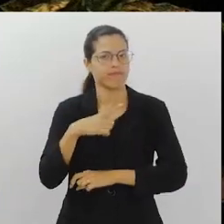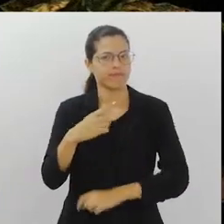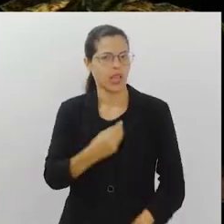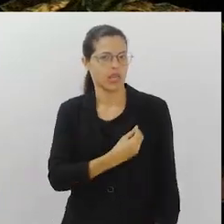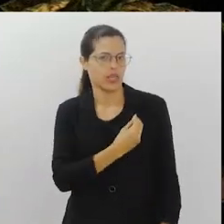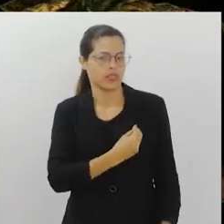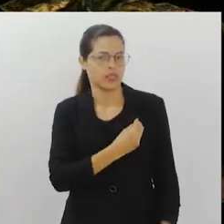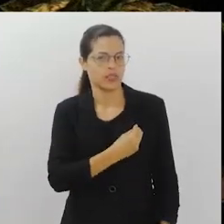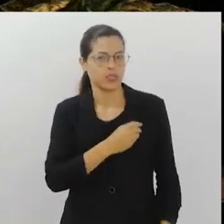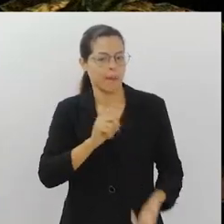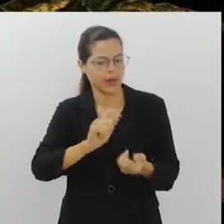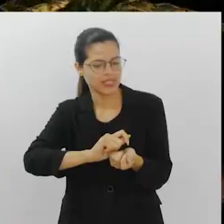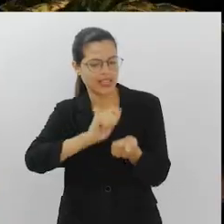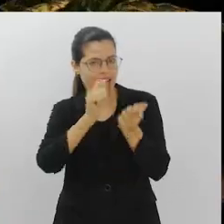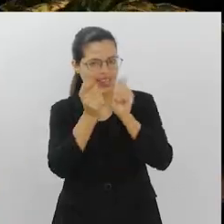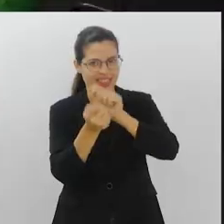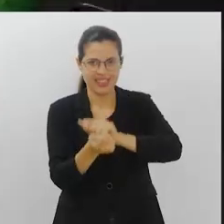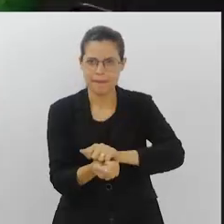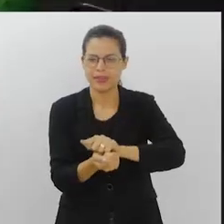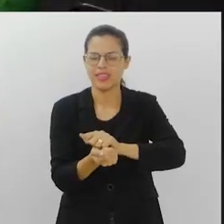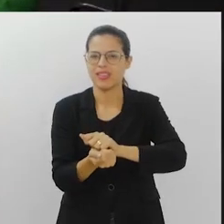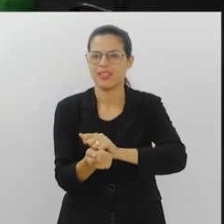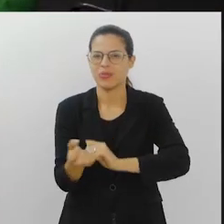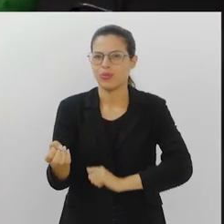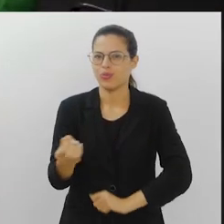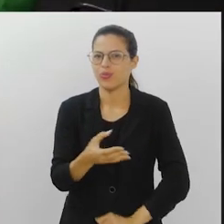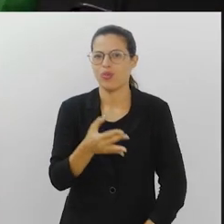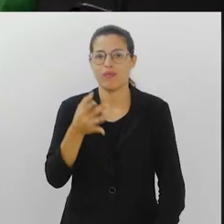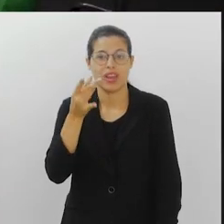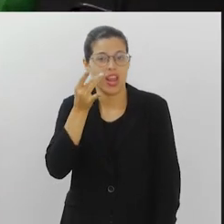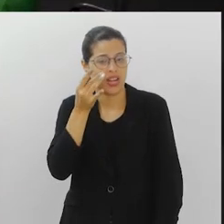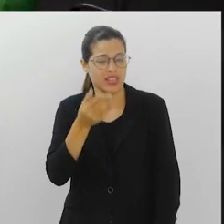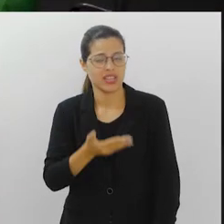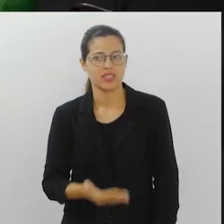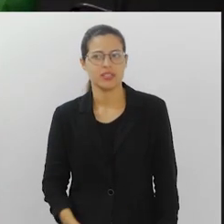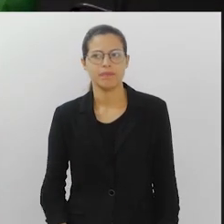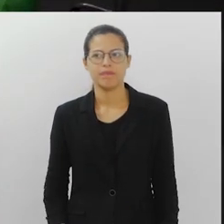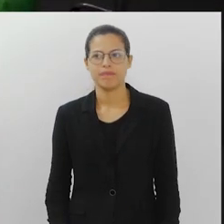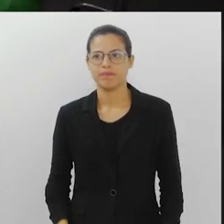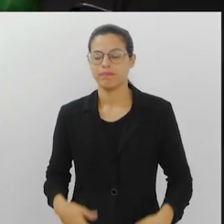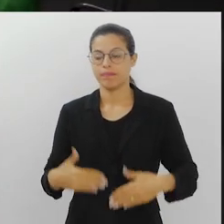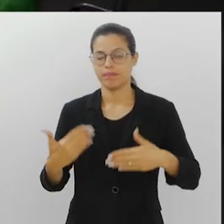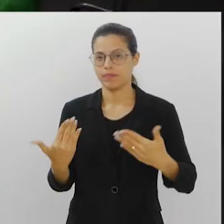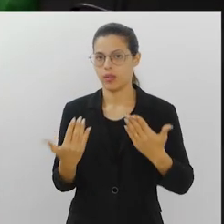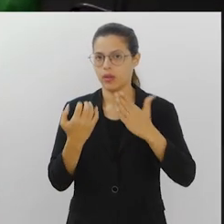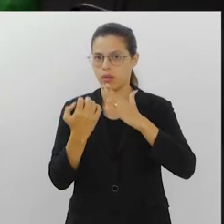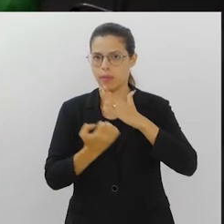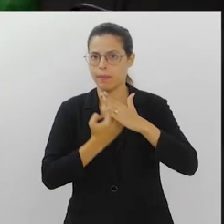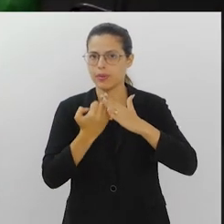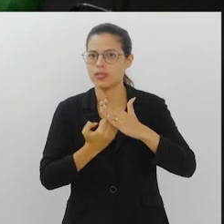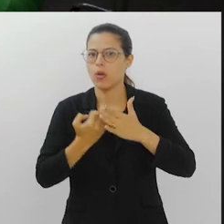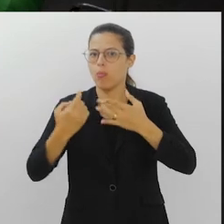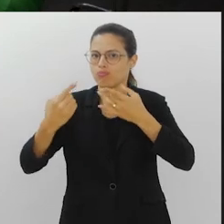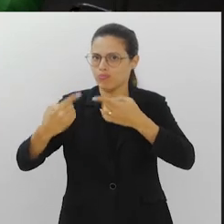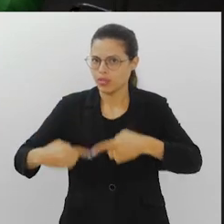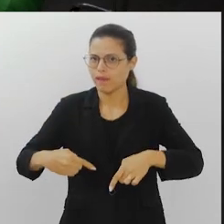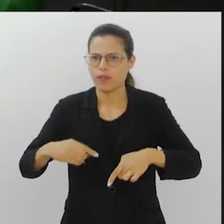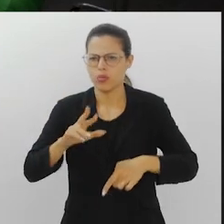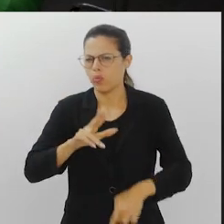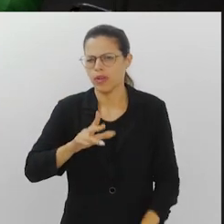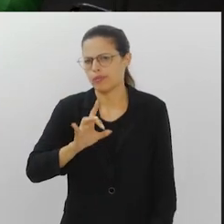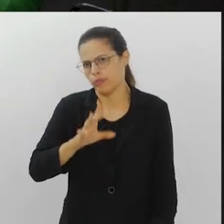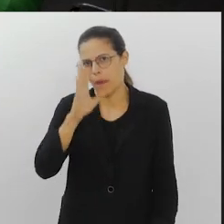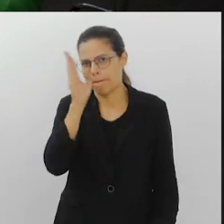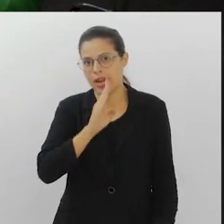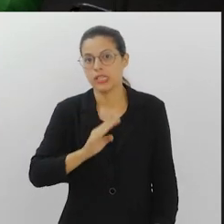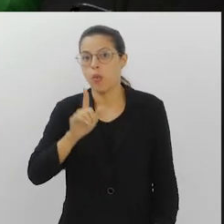enfrentar para se readaptar a essa nova realidade? Olha, as empresas hoje têm um grande desafio e não é só no Brasil, é um desafio global.